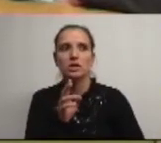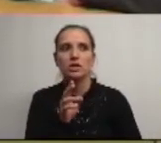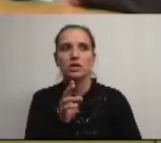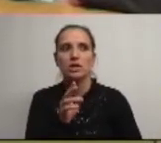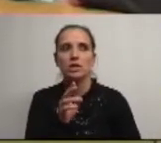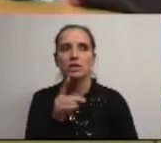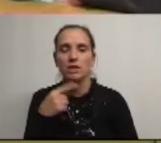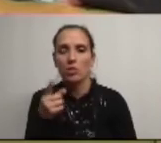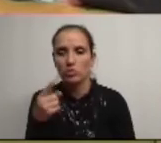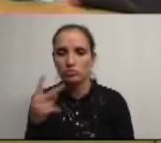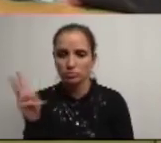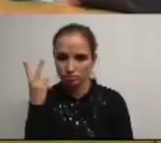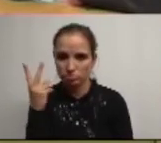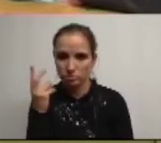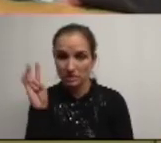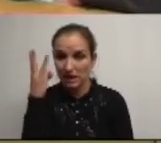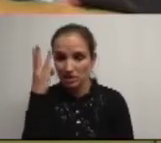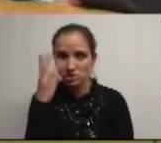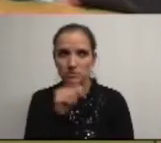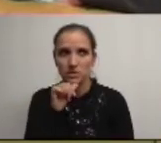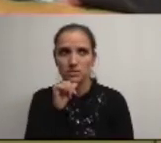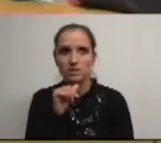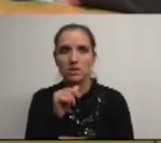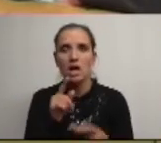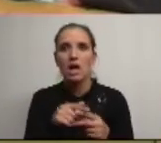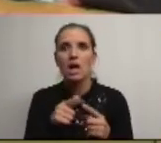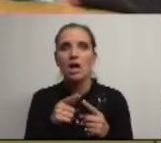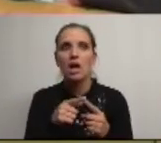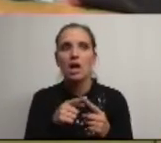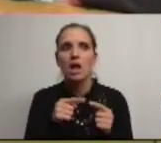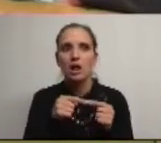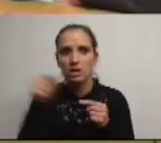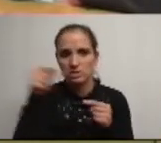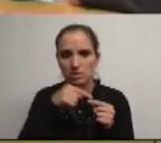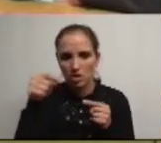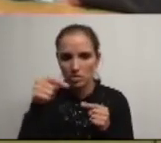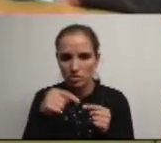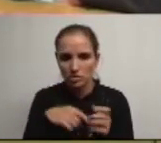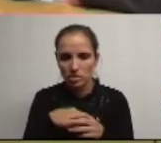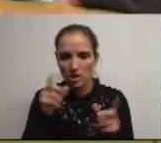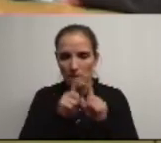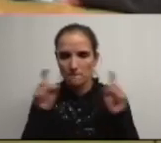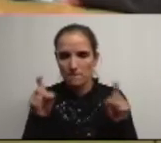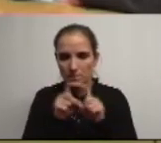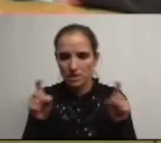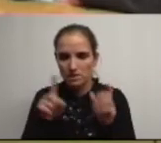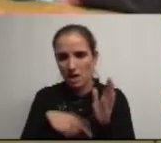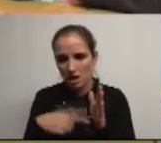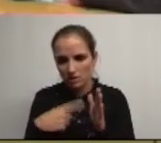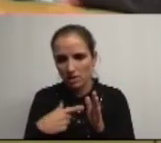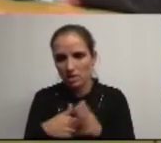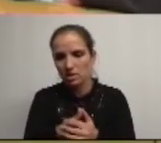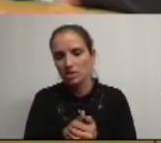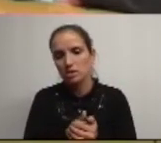não tenho só essa tenho três questões aliás tenho a ligação as empresas em Agda